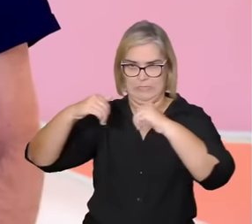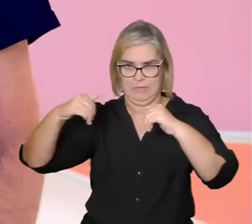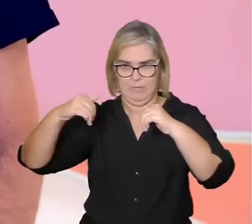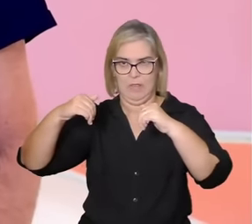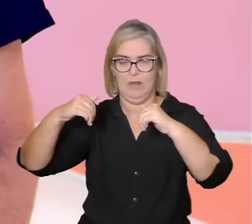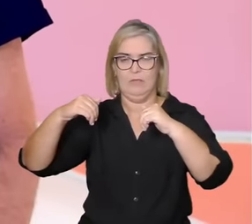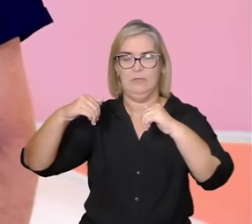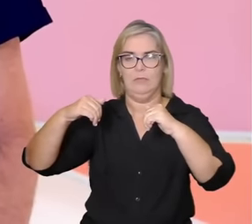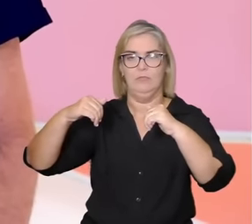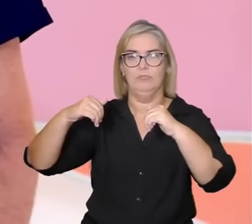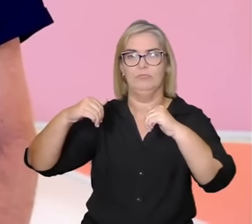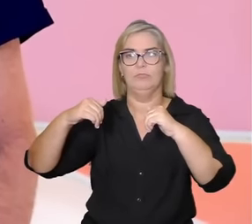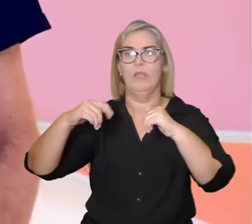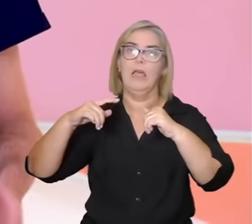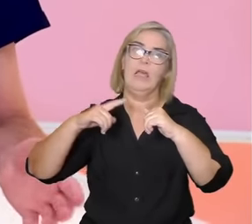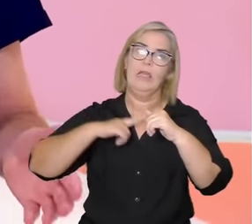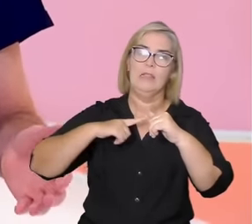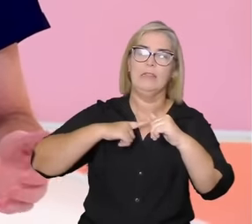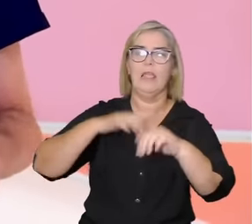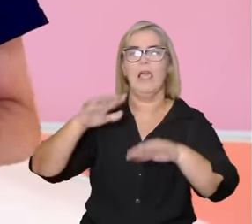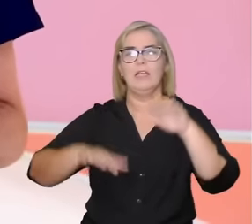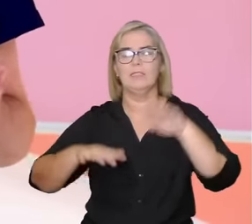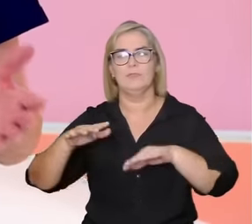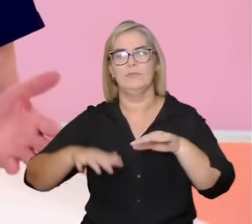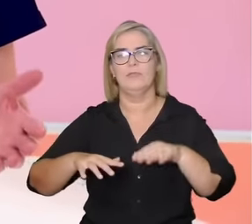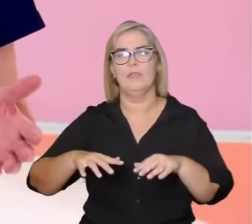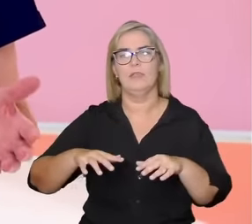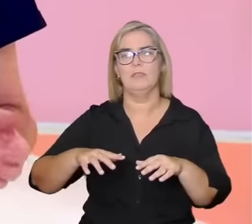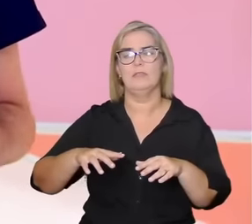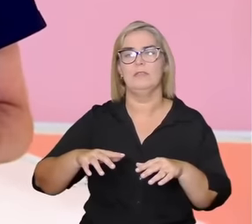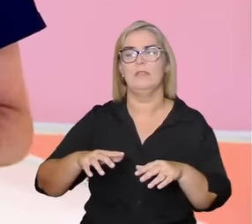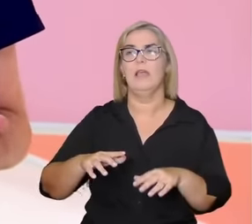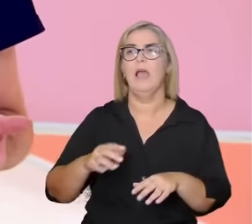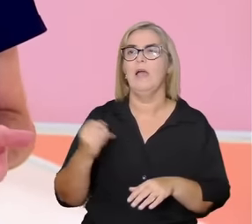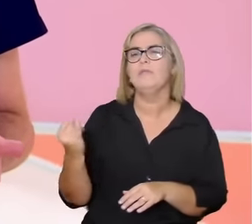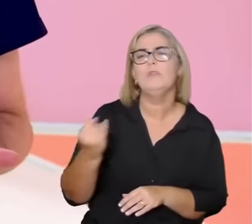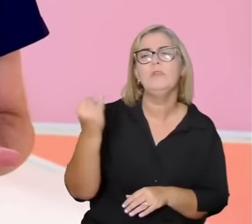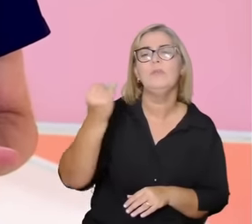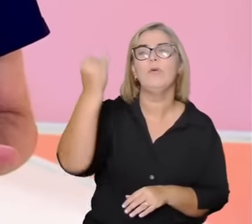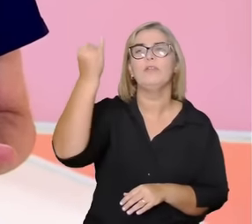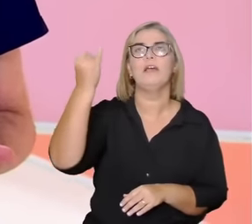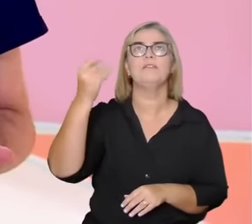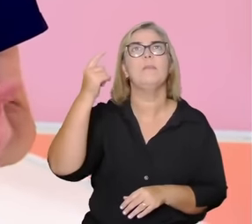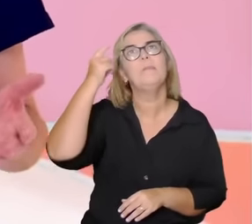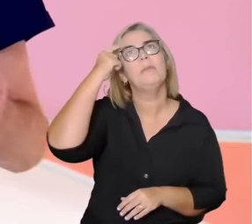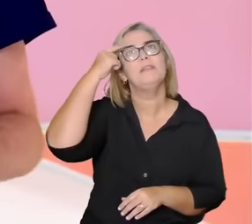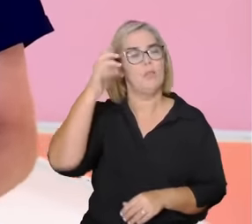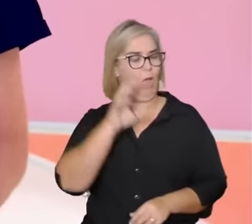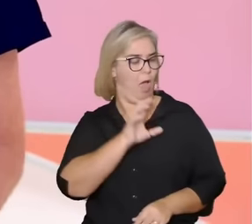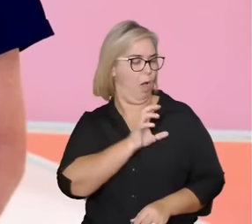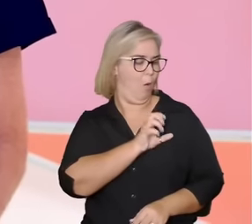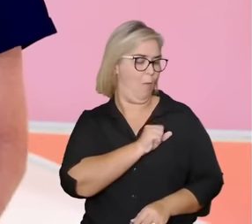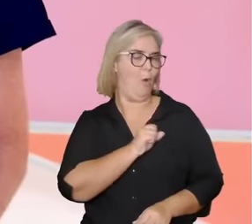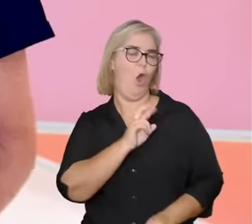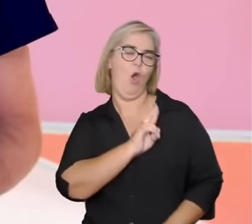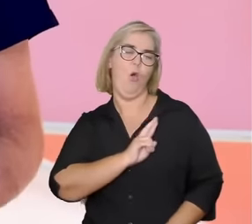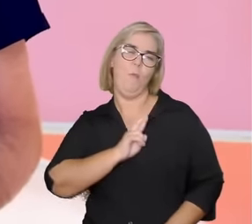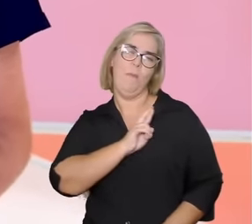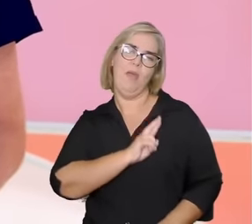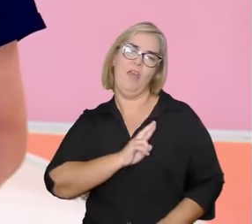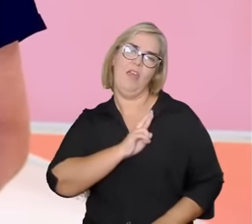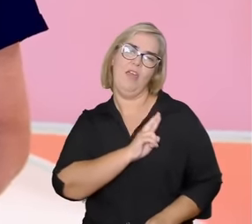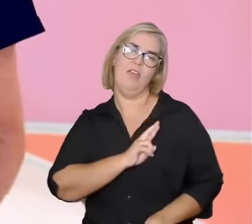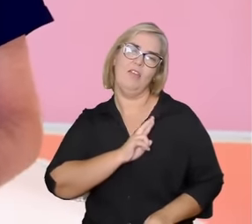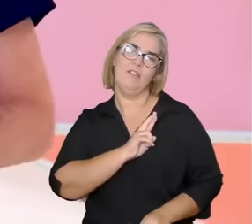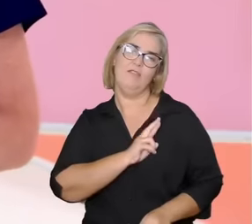consequência fazer as pessoas darem uma importância desmedida ao amor romântico essa separação cria um